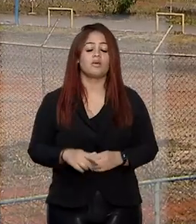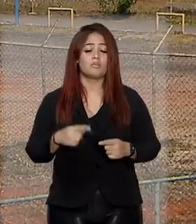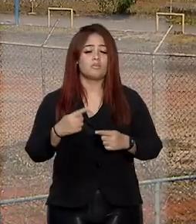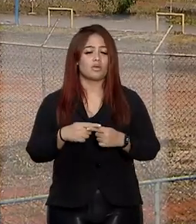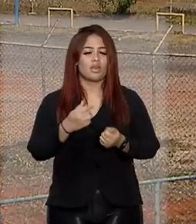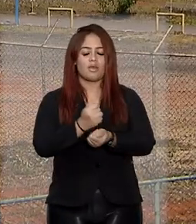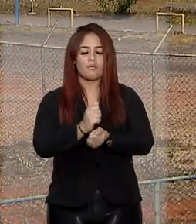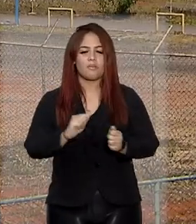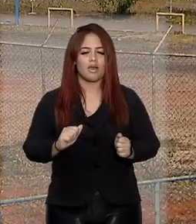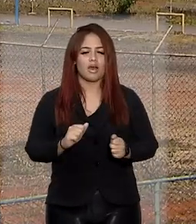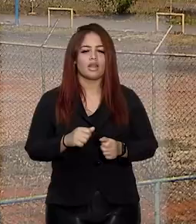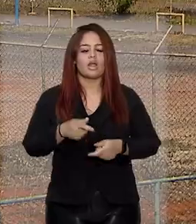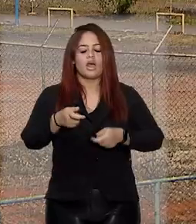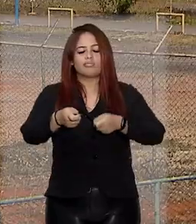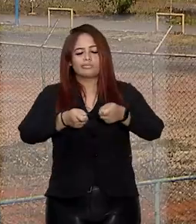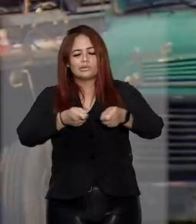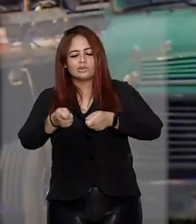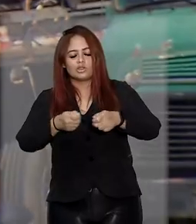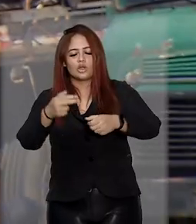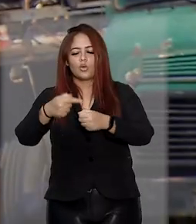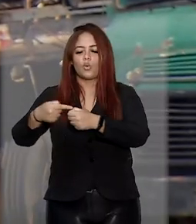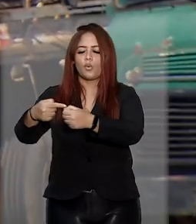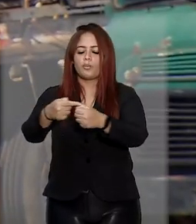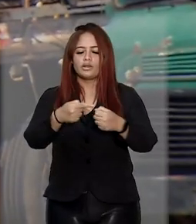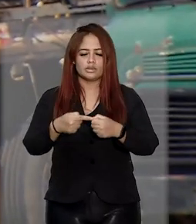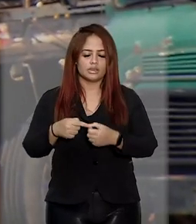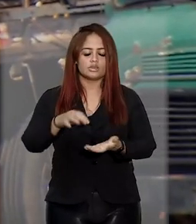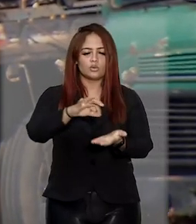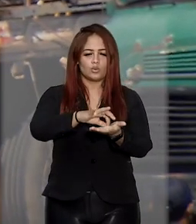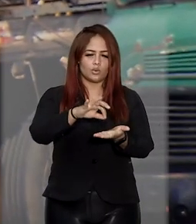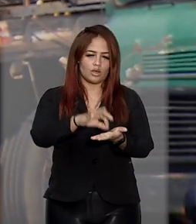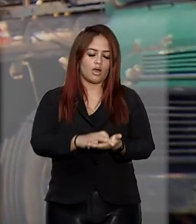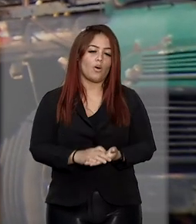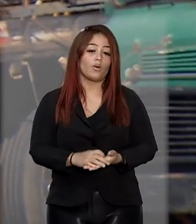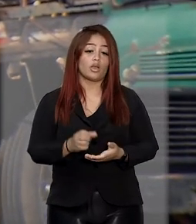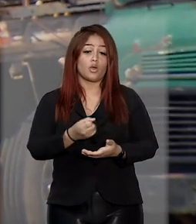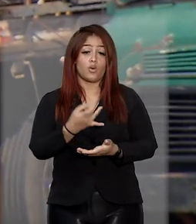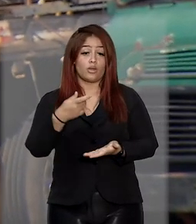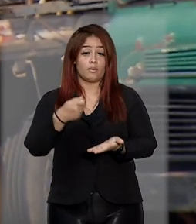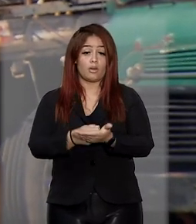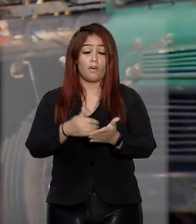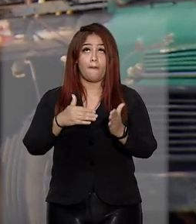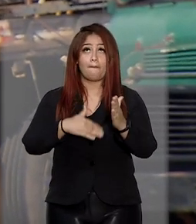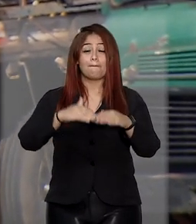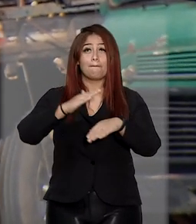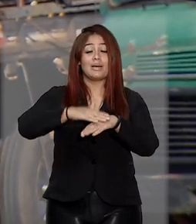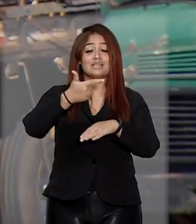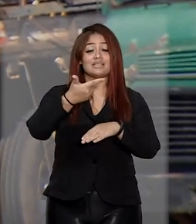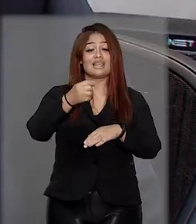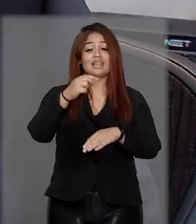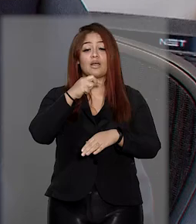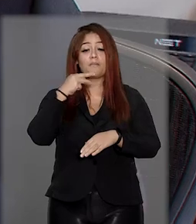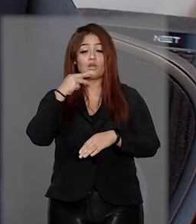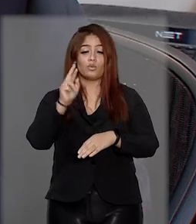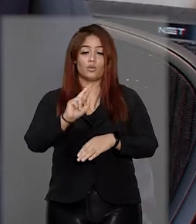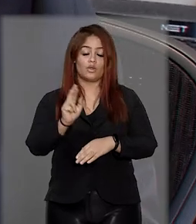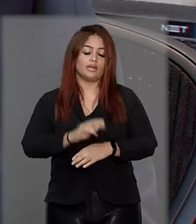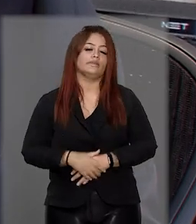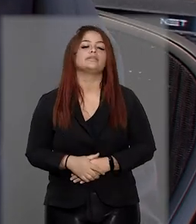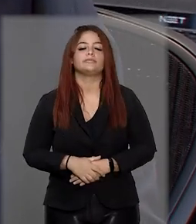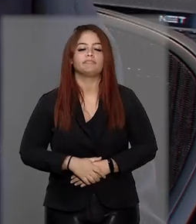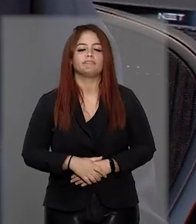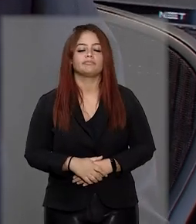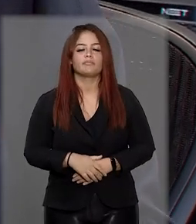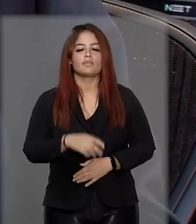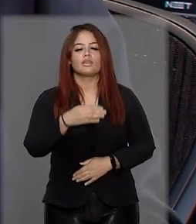regularização urbanística do local, cujos gastos previstos superam os R 70 milhões. Segundo o ministro